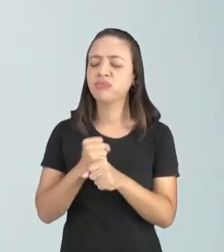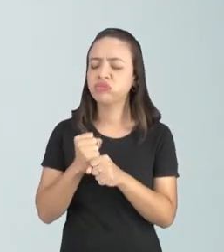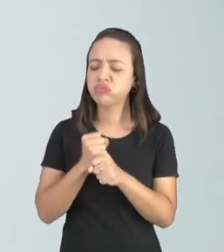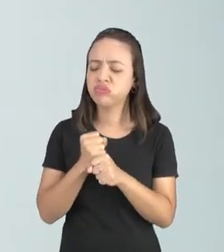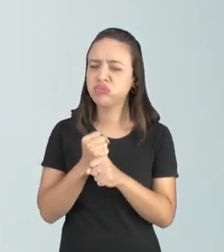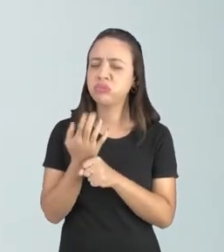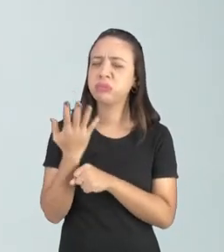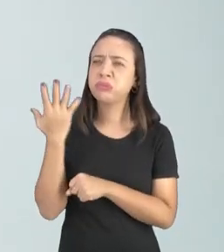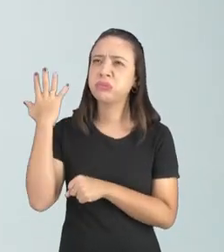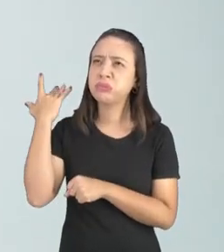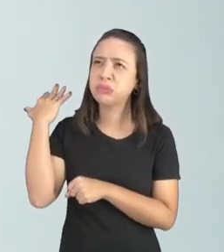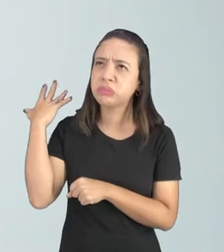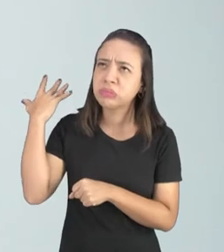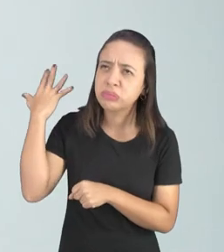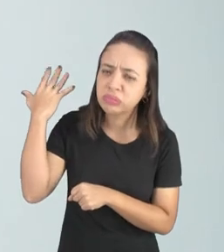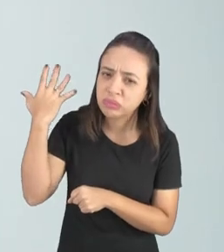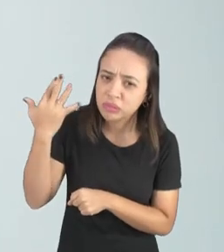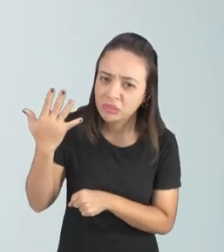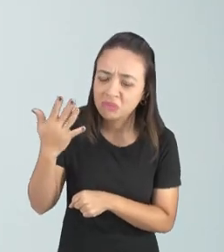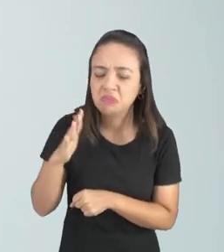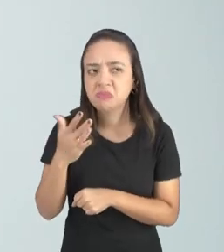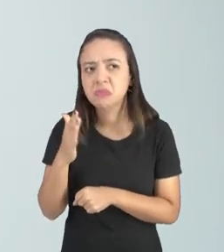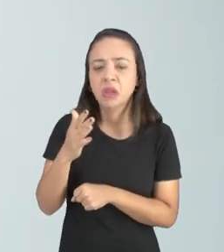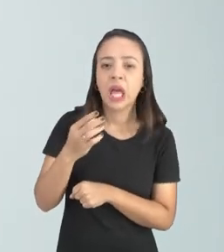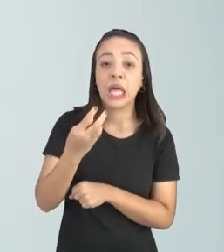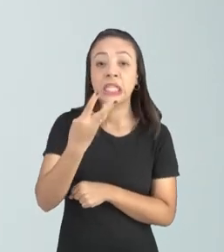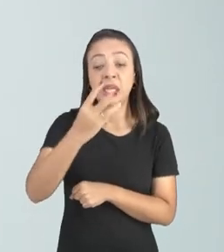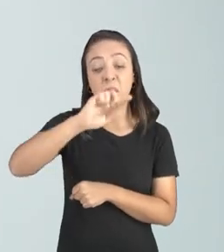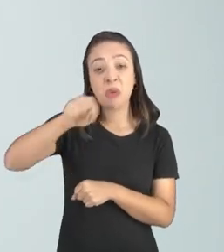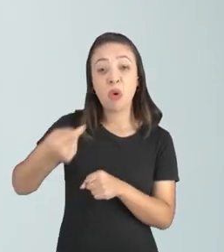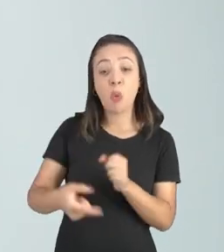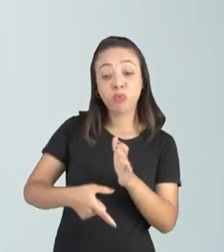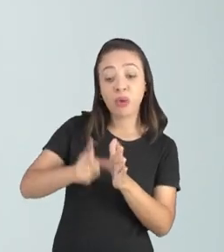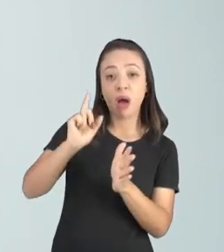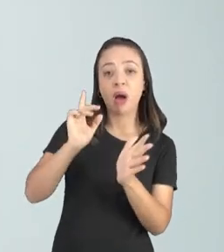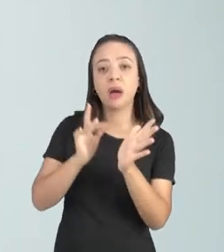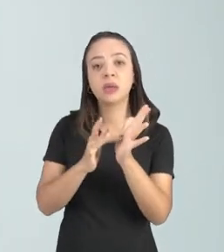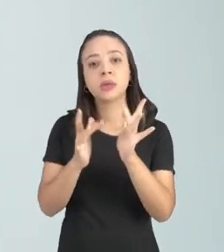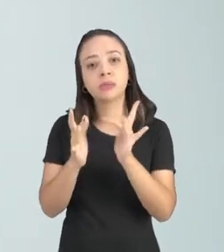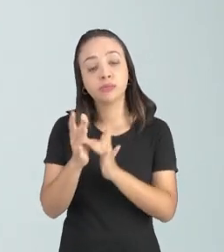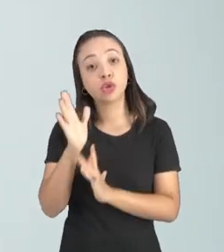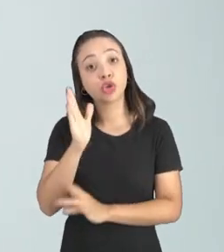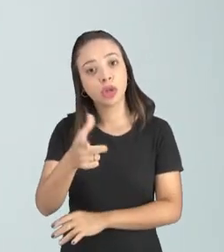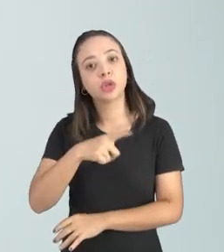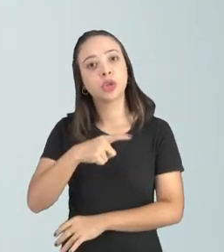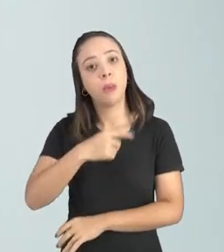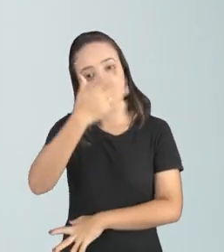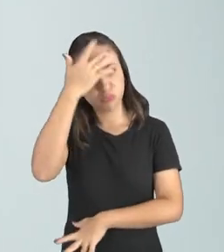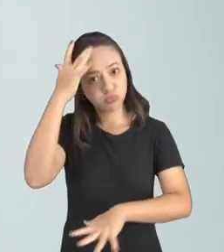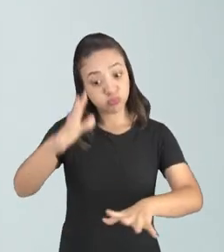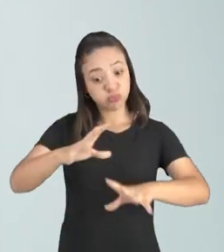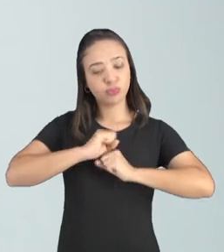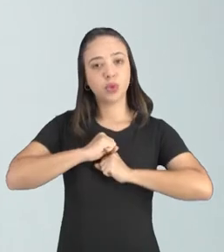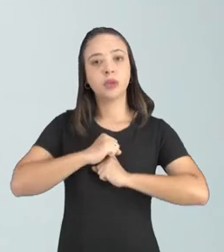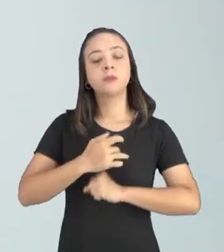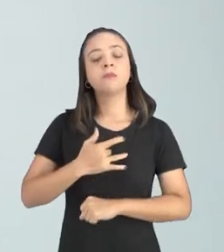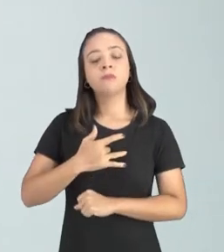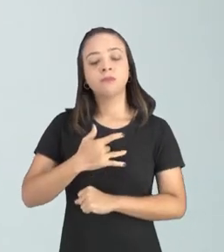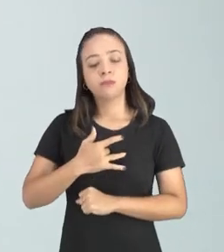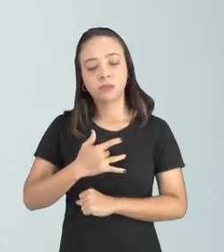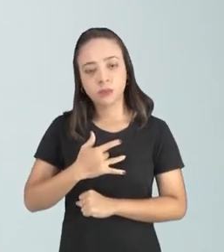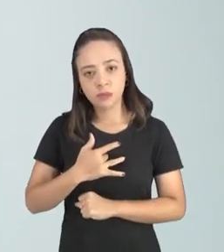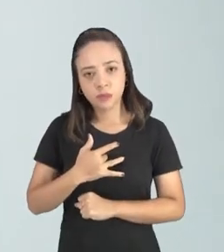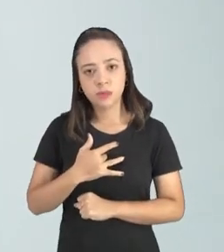acredita-se que mais ou menos no período de três minutos de cristo os primeiros relatos foram feitos dessa doença né da tuberculose